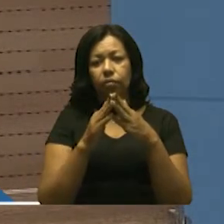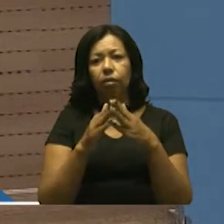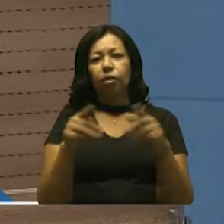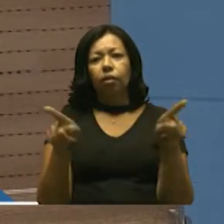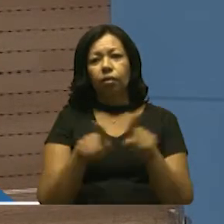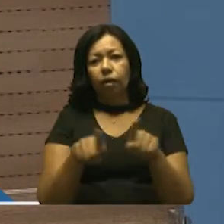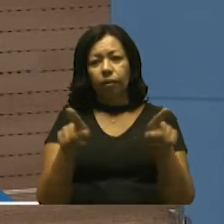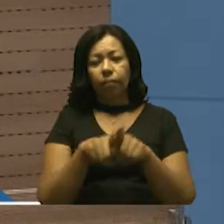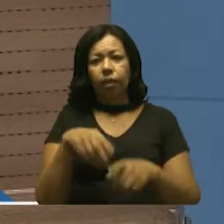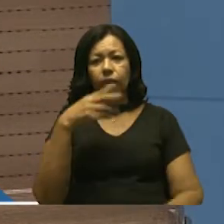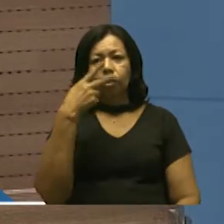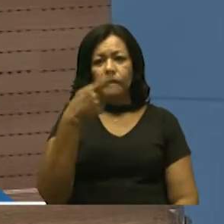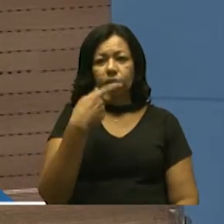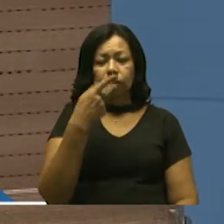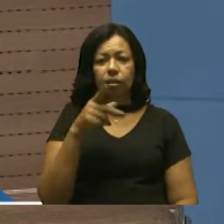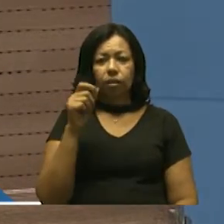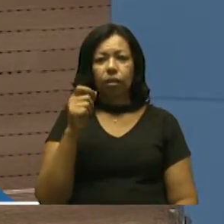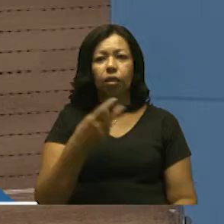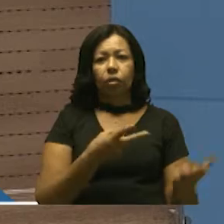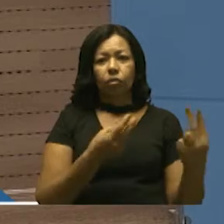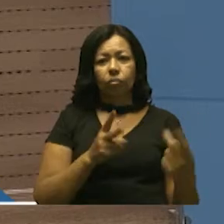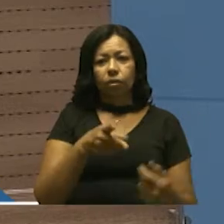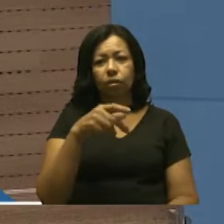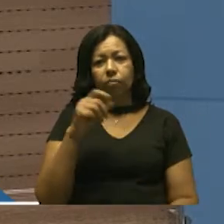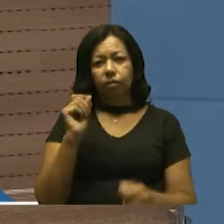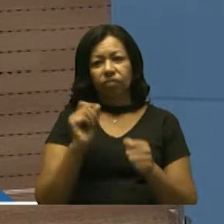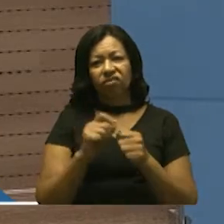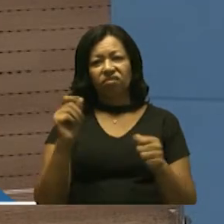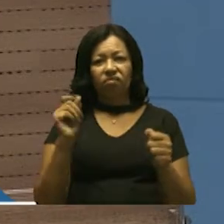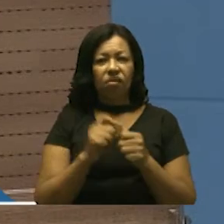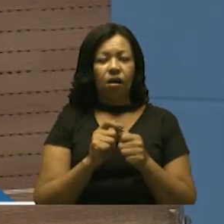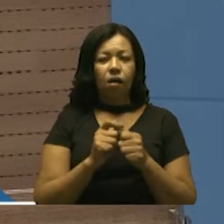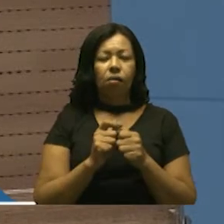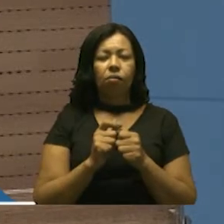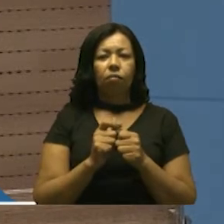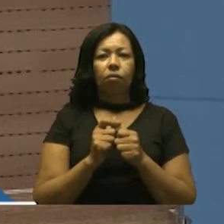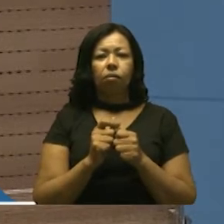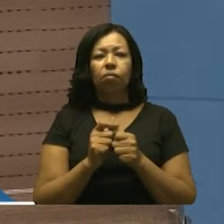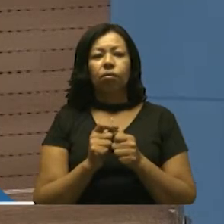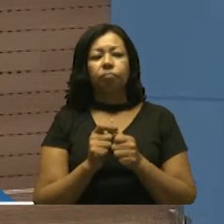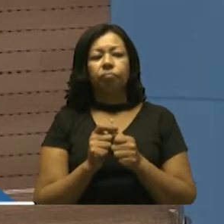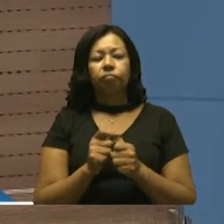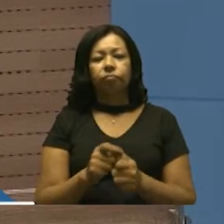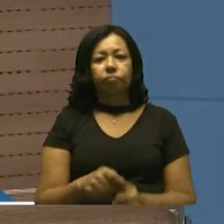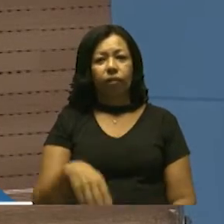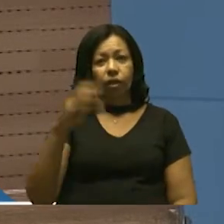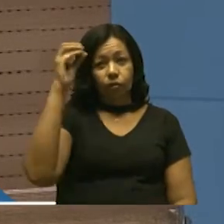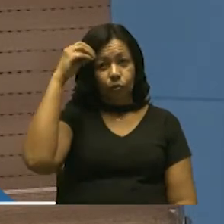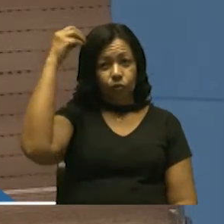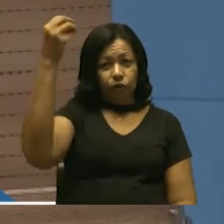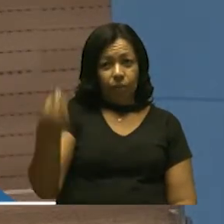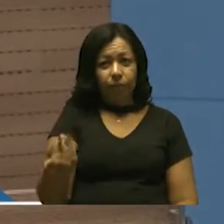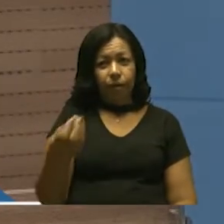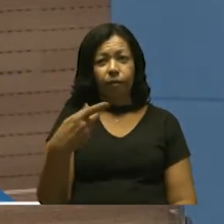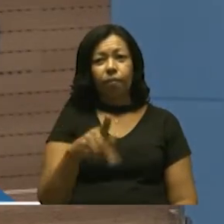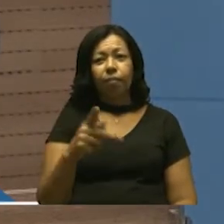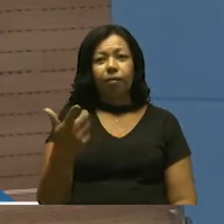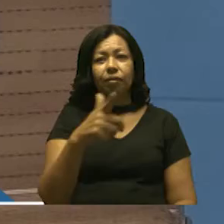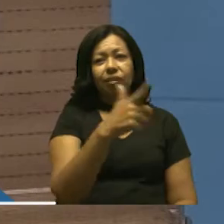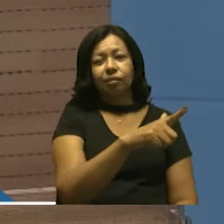deixar registrado, como sempre fiz, tiro o chapéu para os grandes